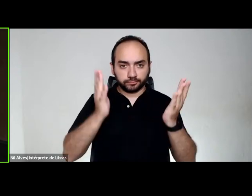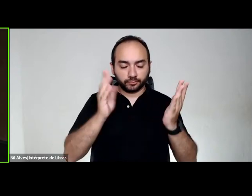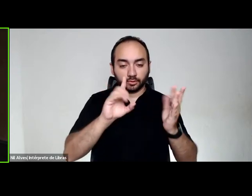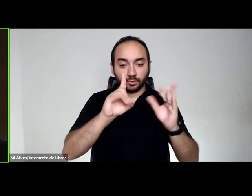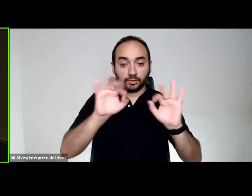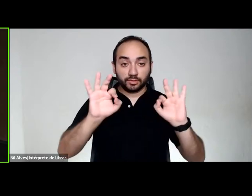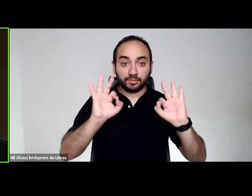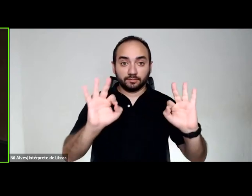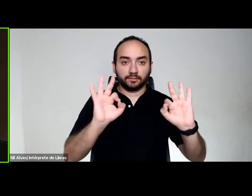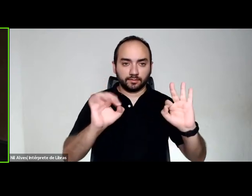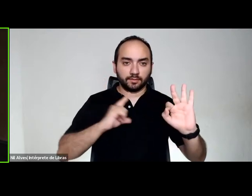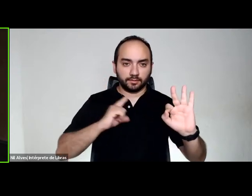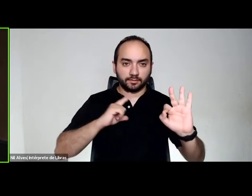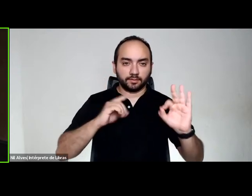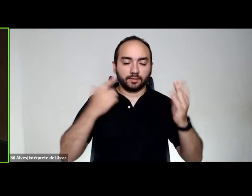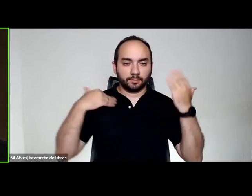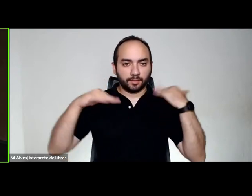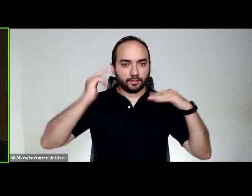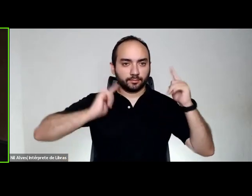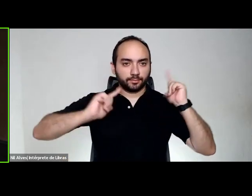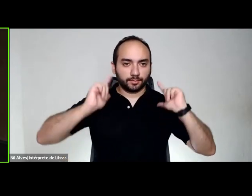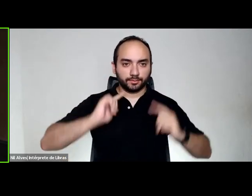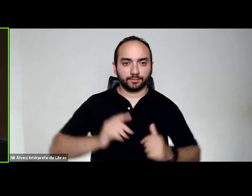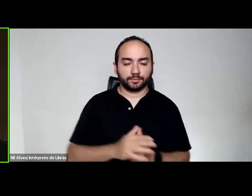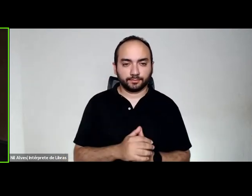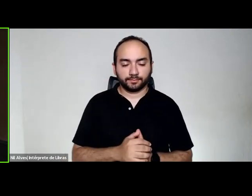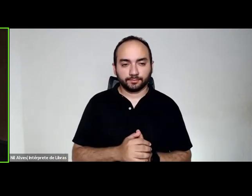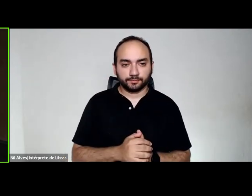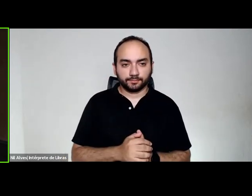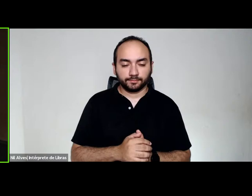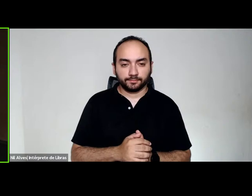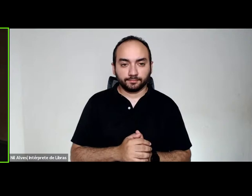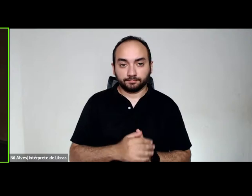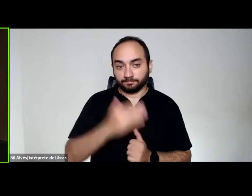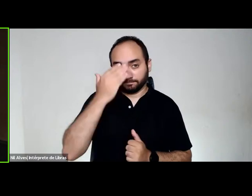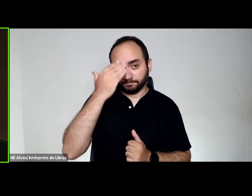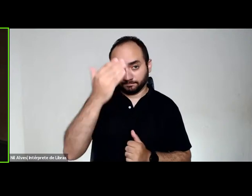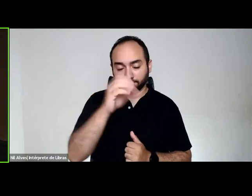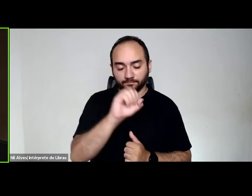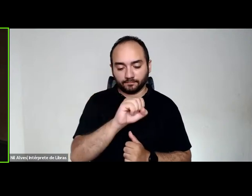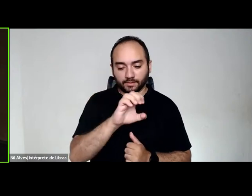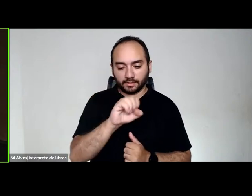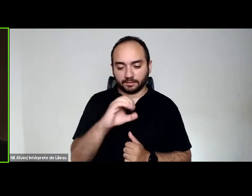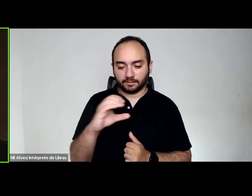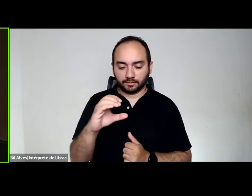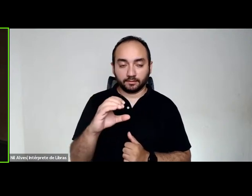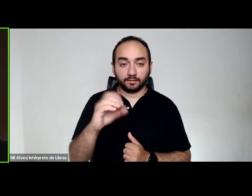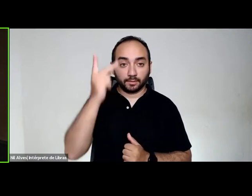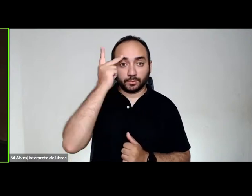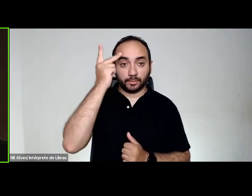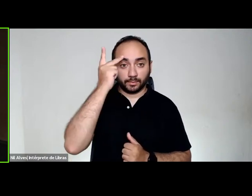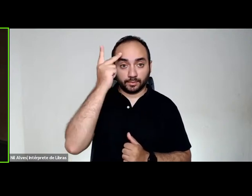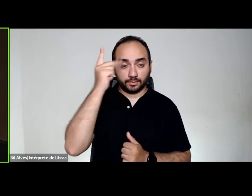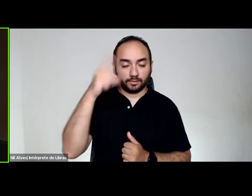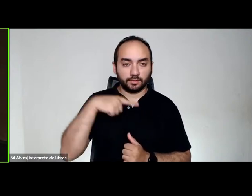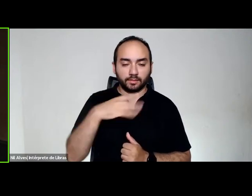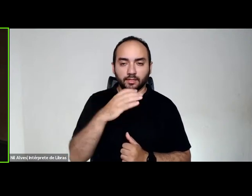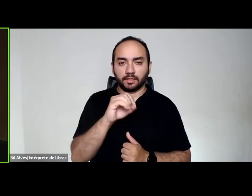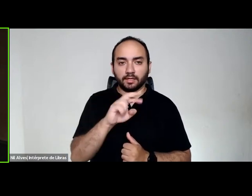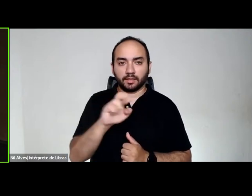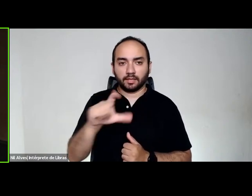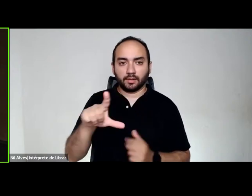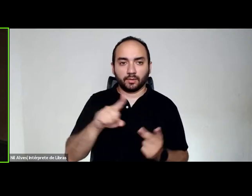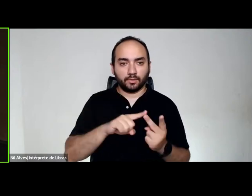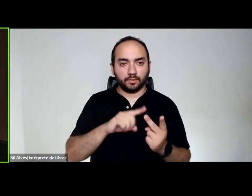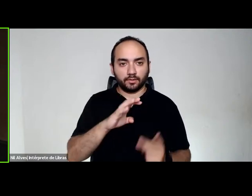do lazer. Gostaria de agradecer ao Sesc São Paulo, aqui presente, pela Carol, pela Cláudia,